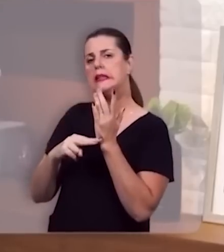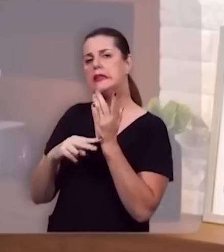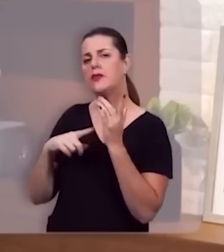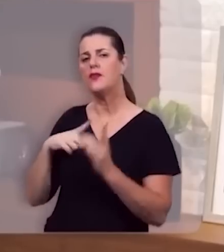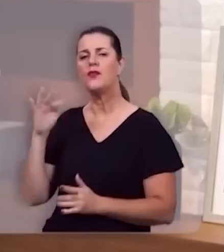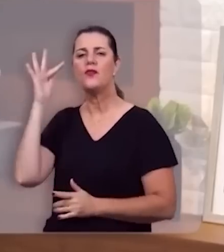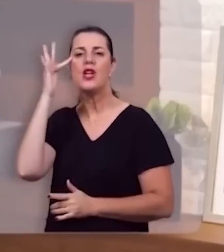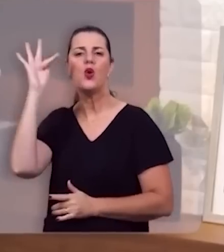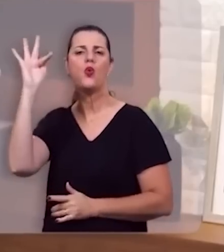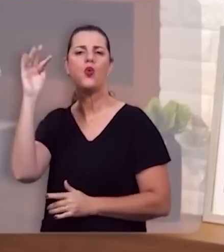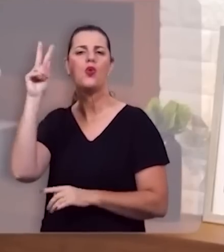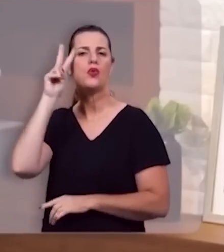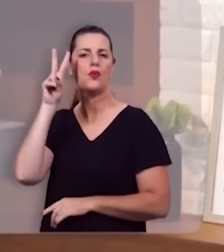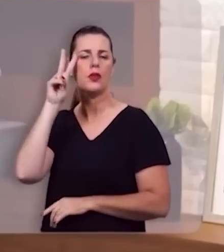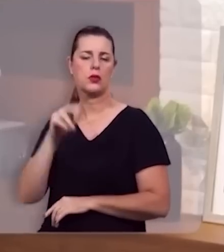da história.